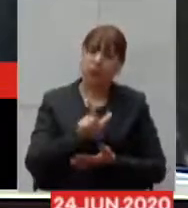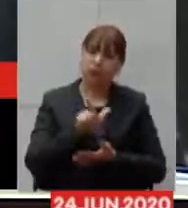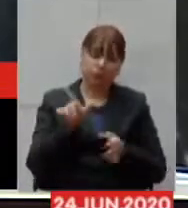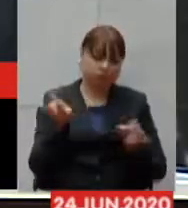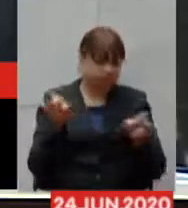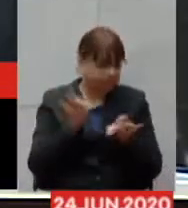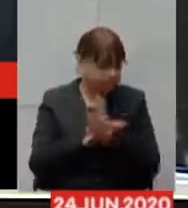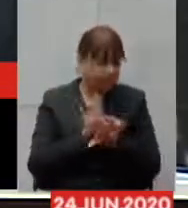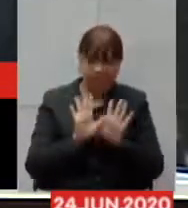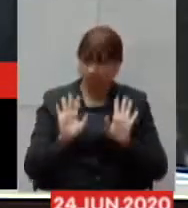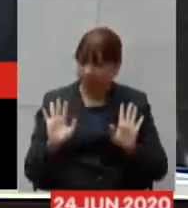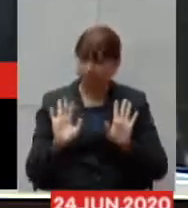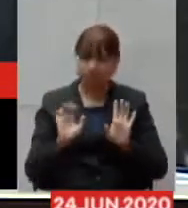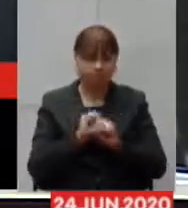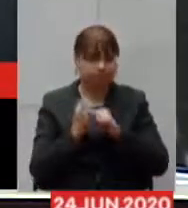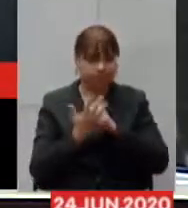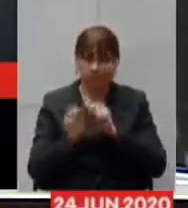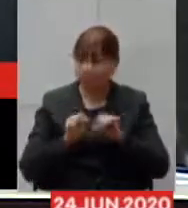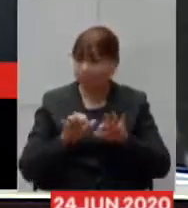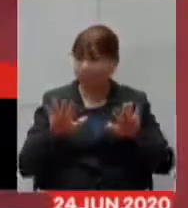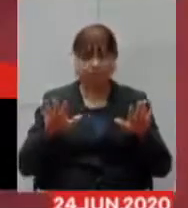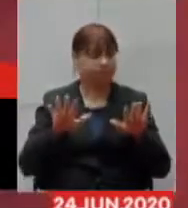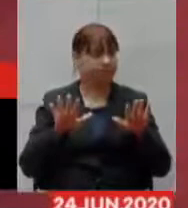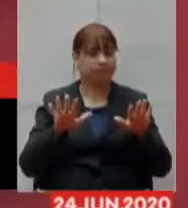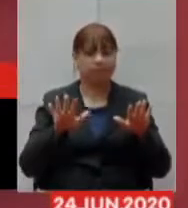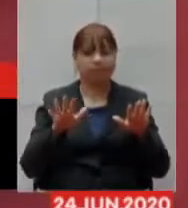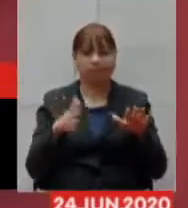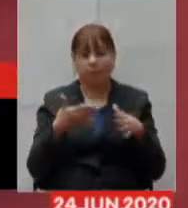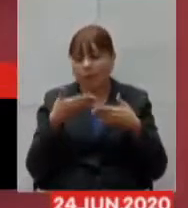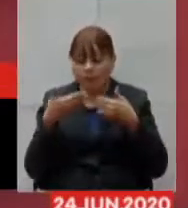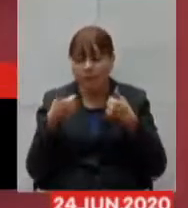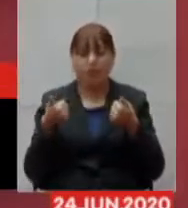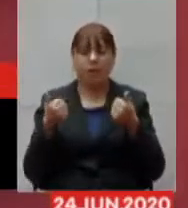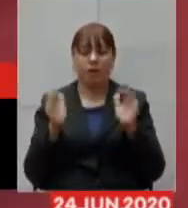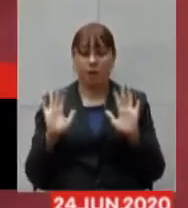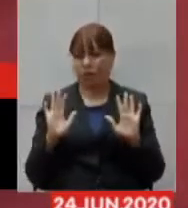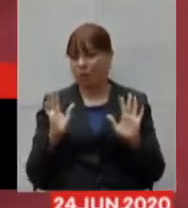pandemia da melhor maneira possível com